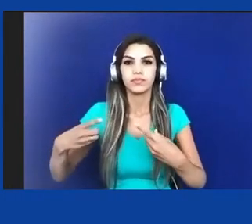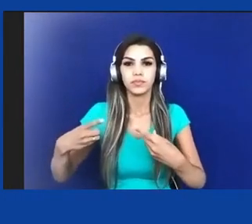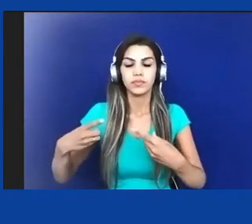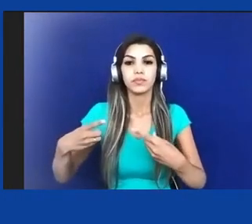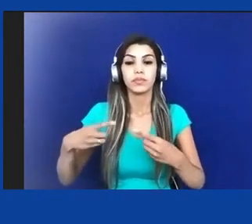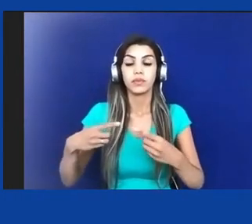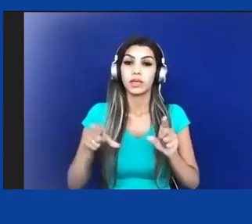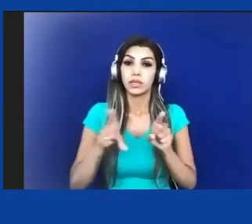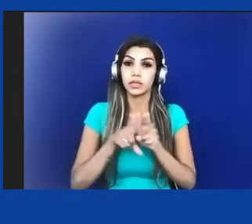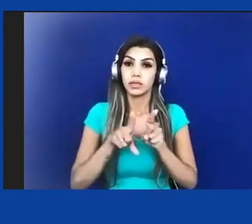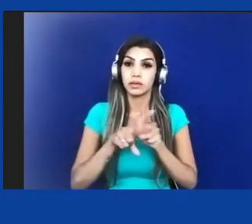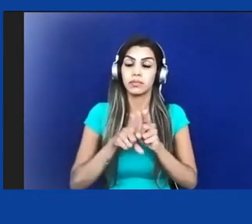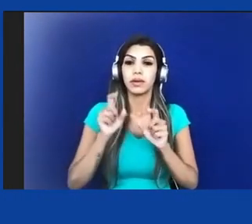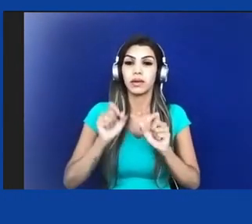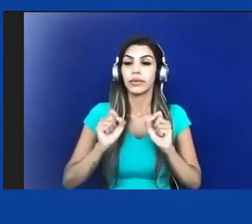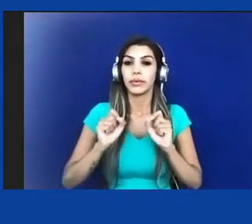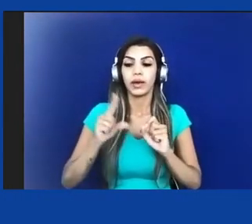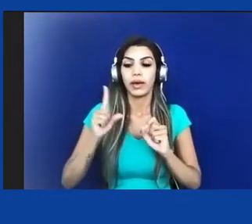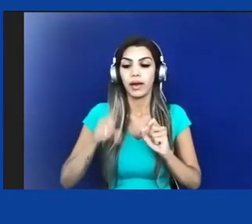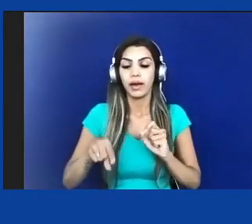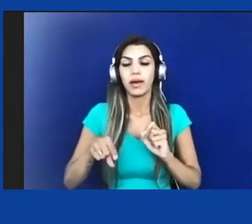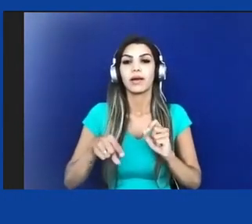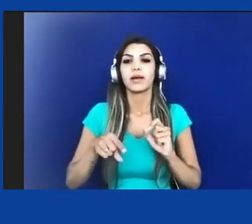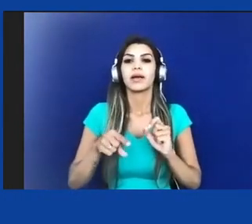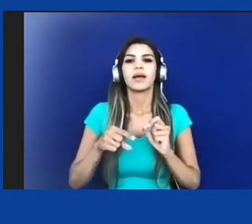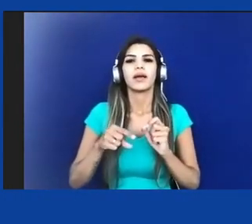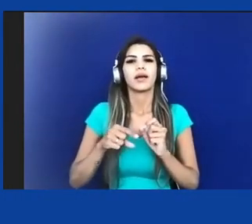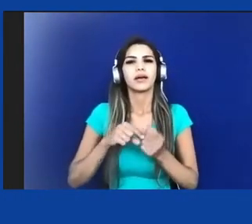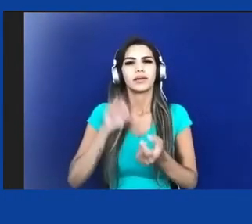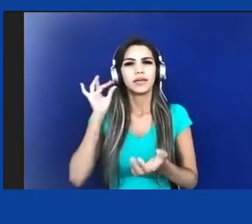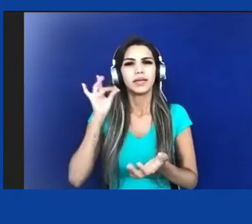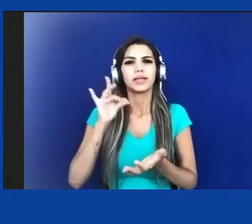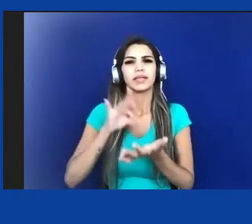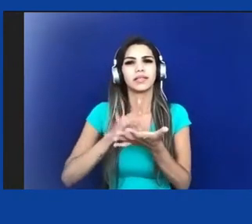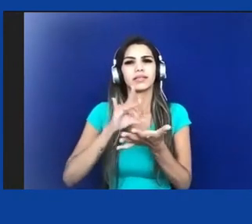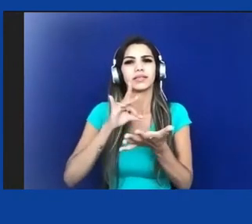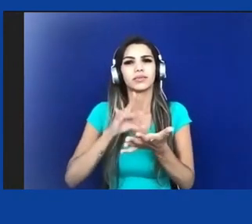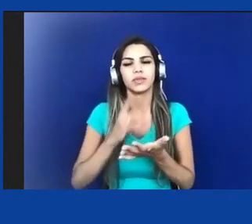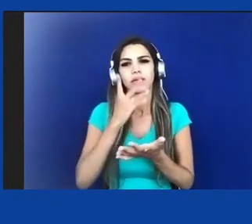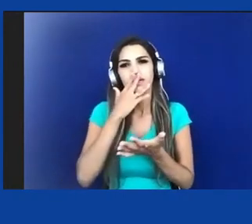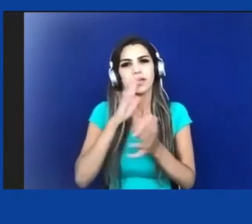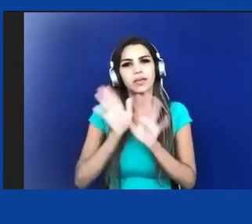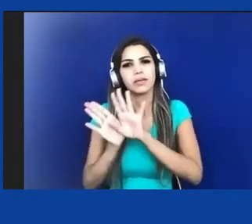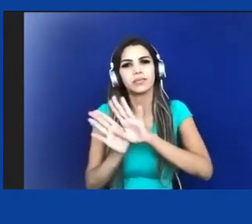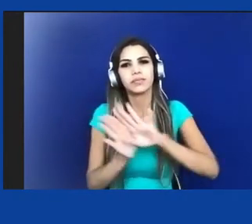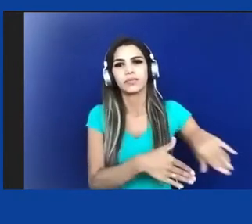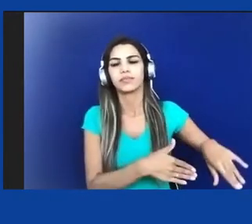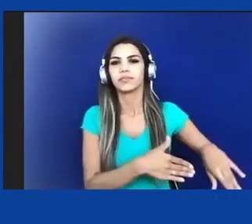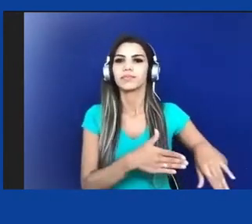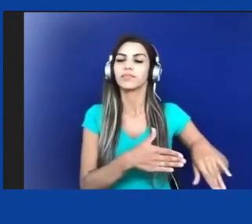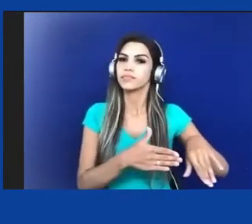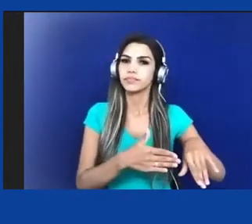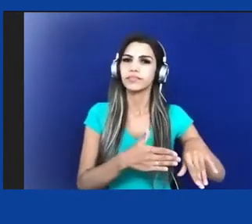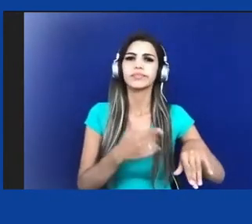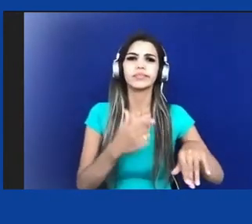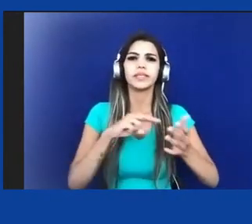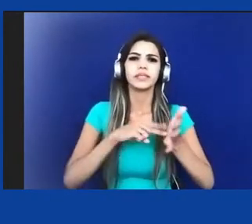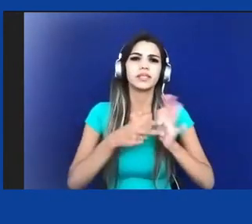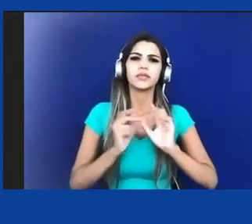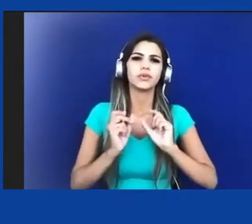também as questões de legitimidade estão sendo deixadas de lado. O que eu quero dizer com isso?